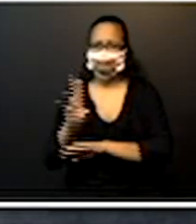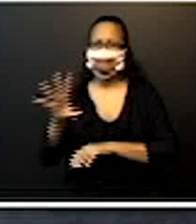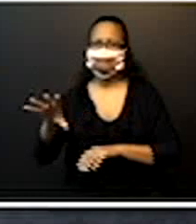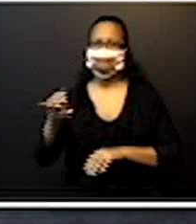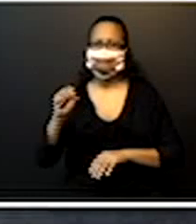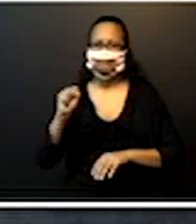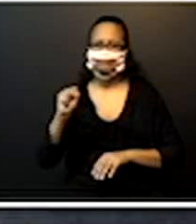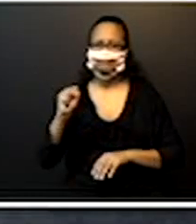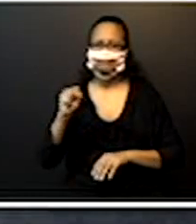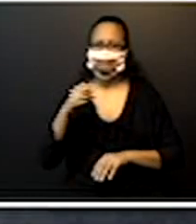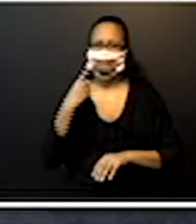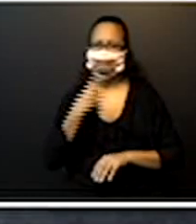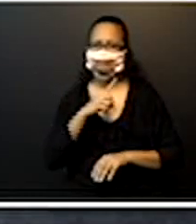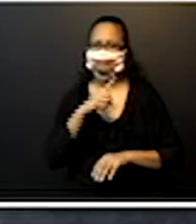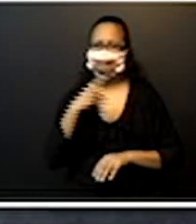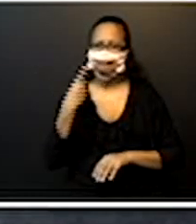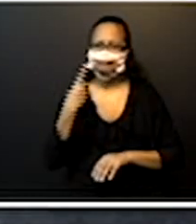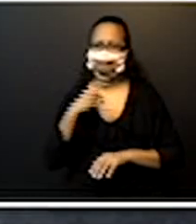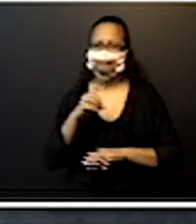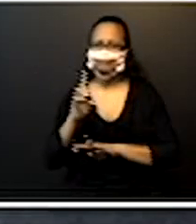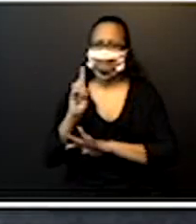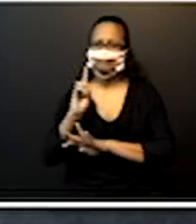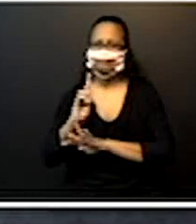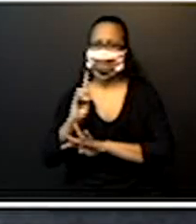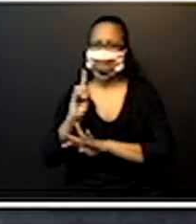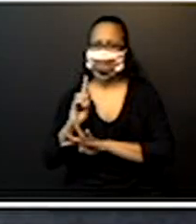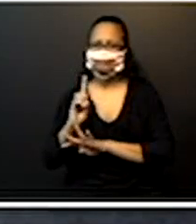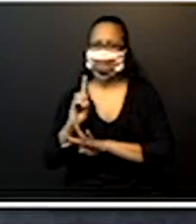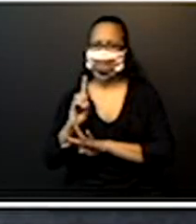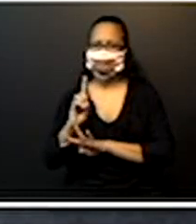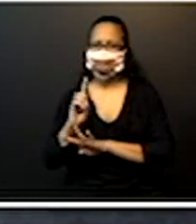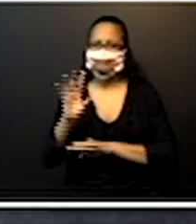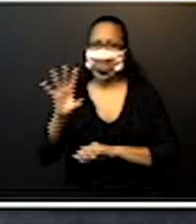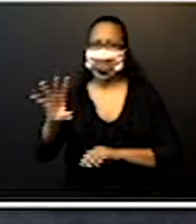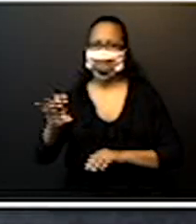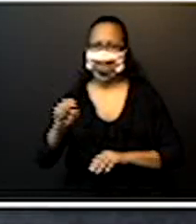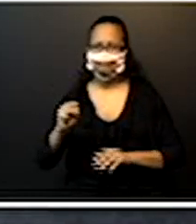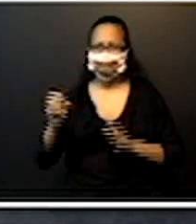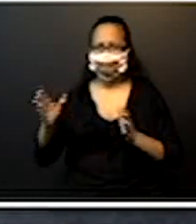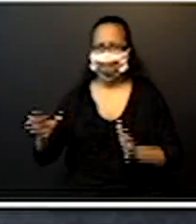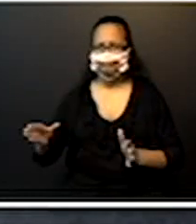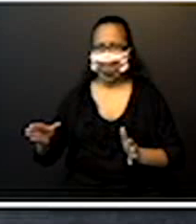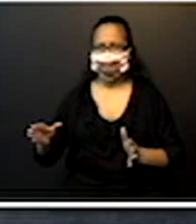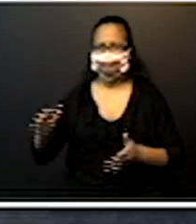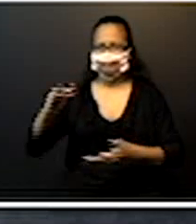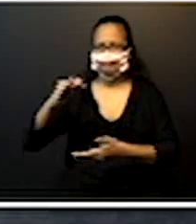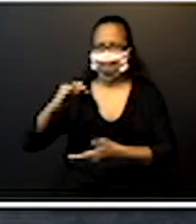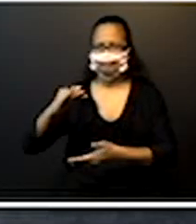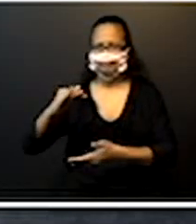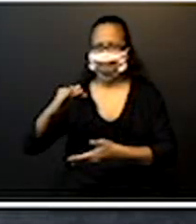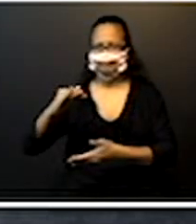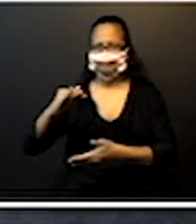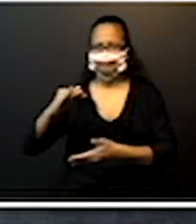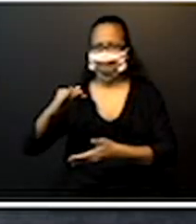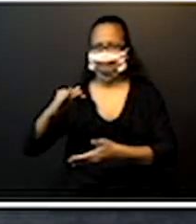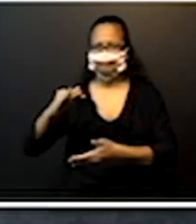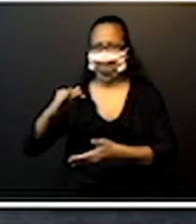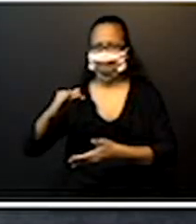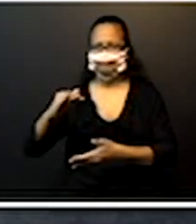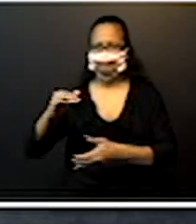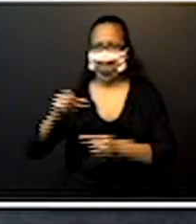para substituir a dezena, a gente pode pegar uma caixa grande para substituir